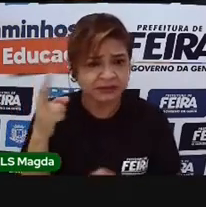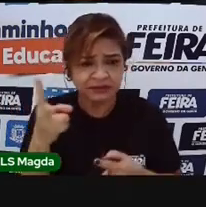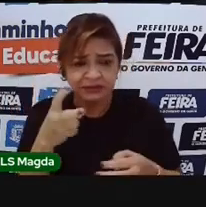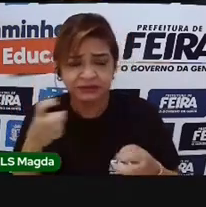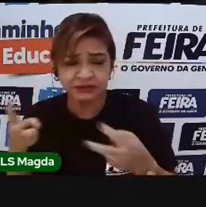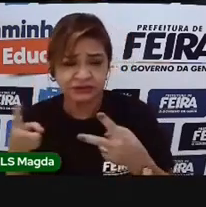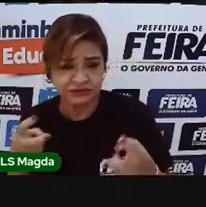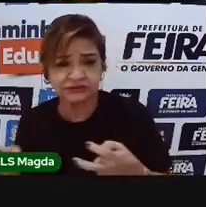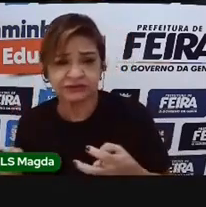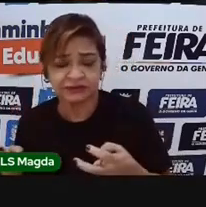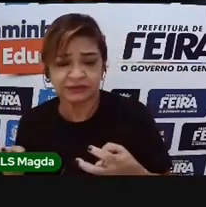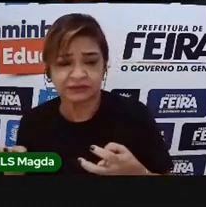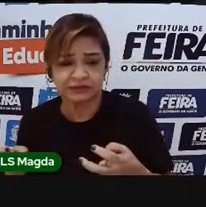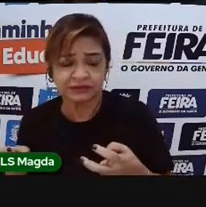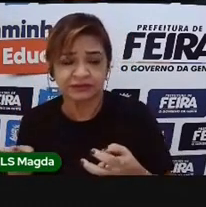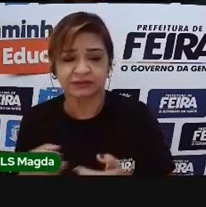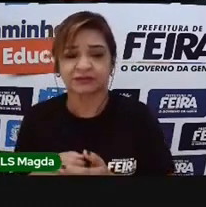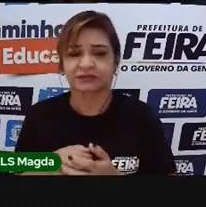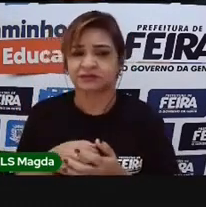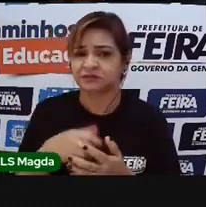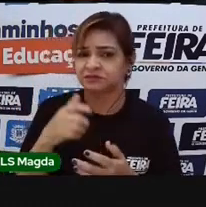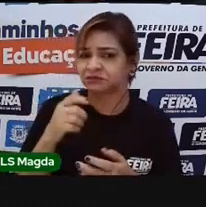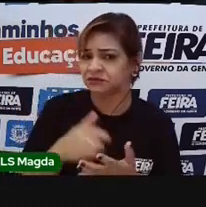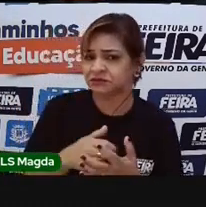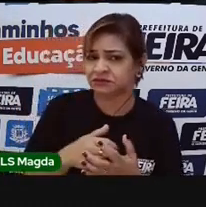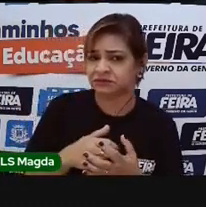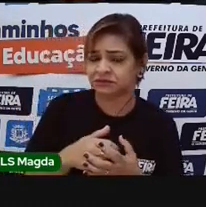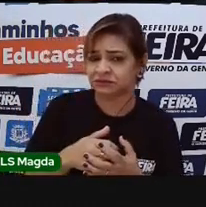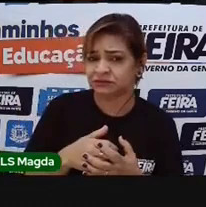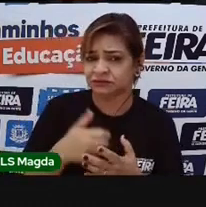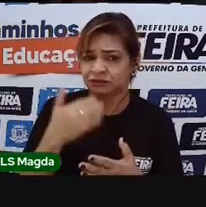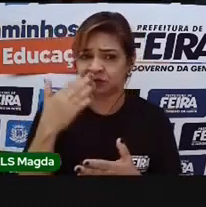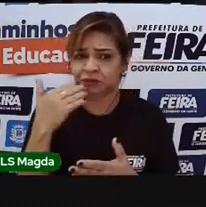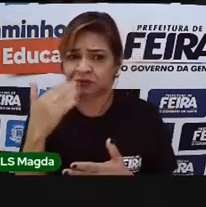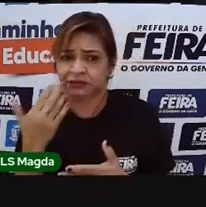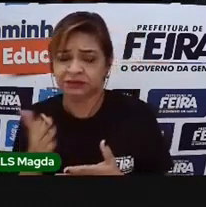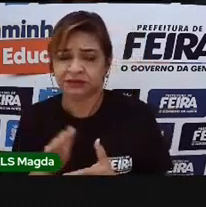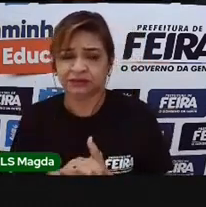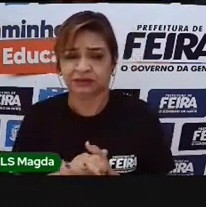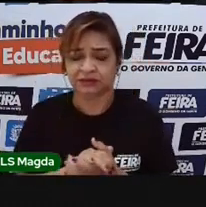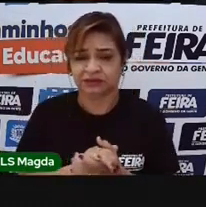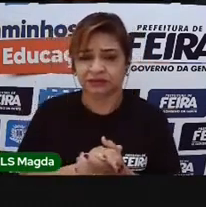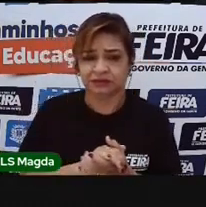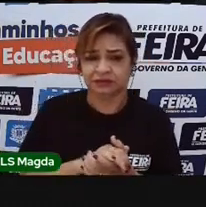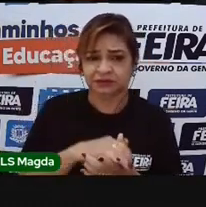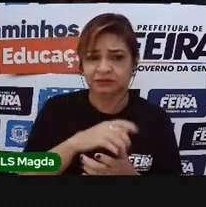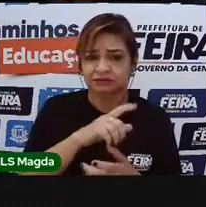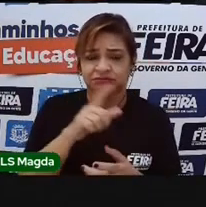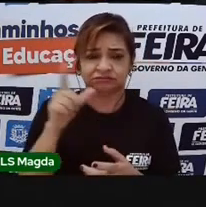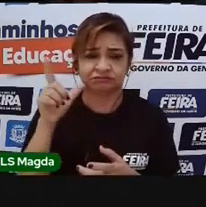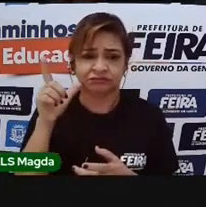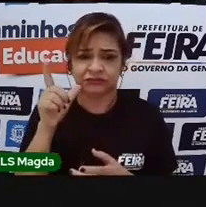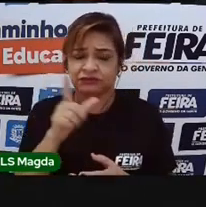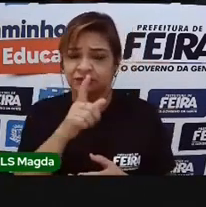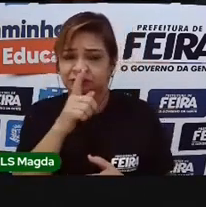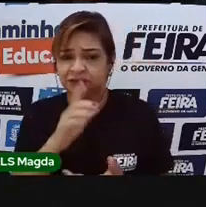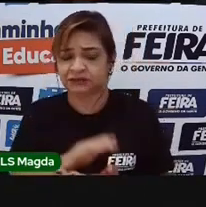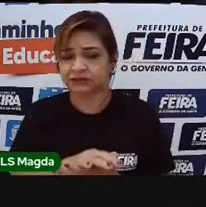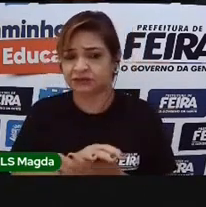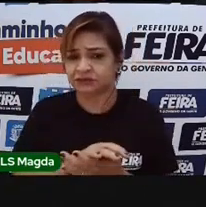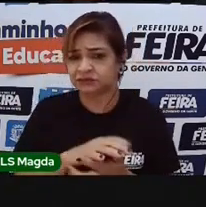utilizar no nosso dia a dia. Milk shake, hamburger, ketchup, freezer,